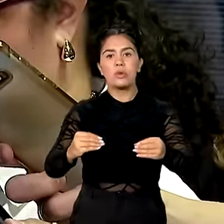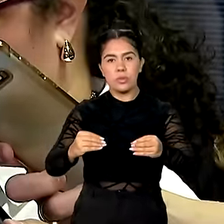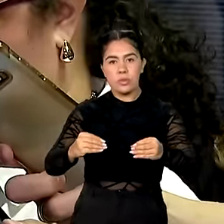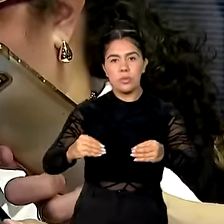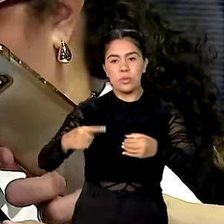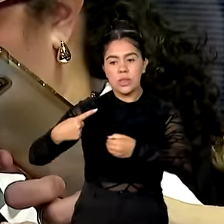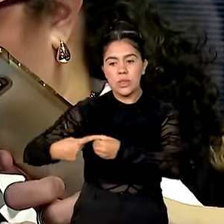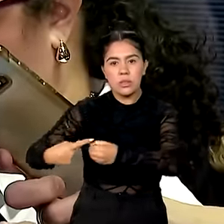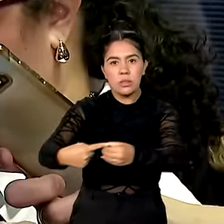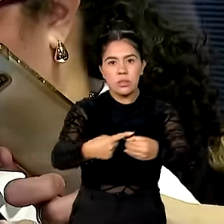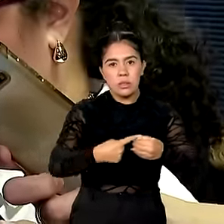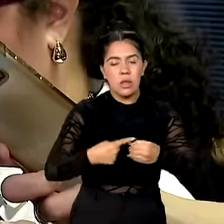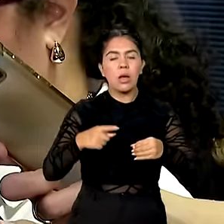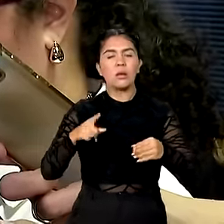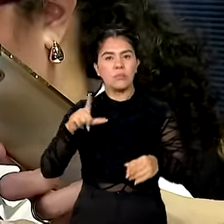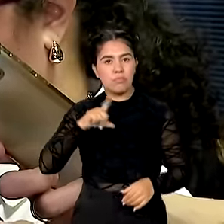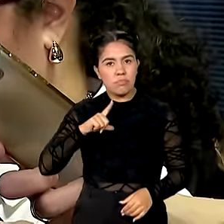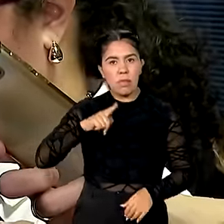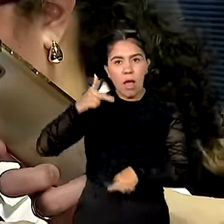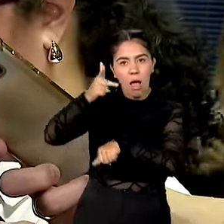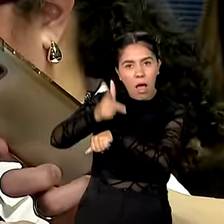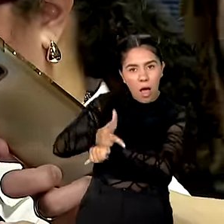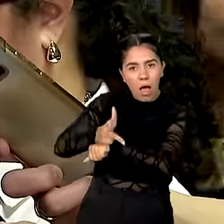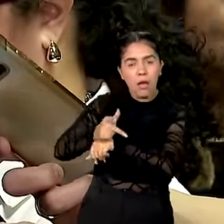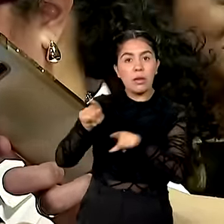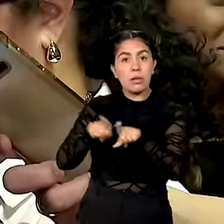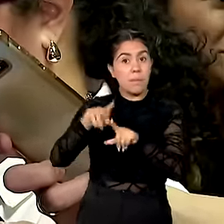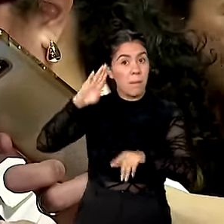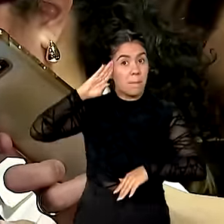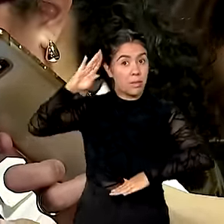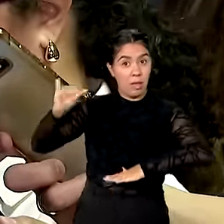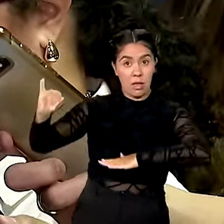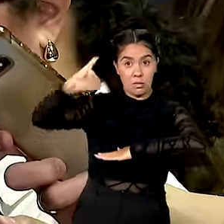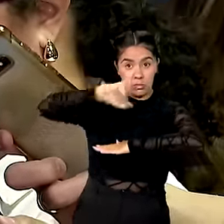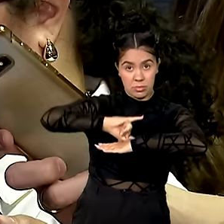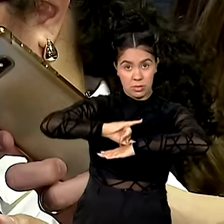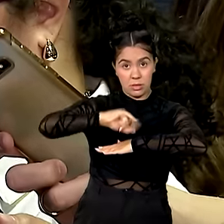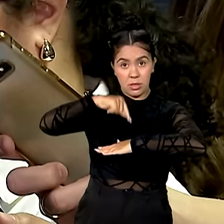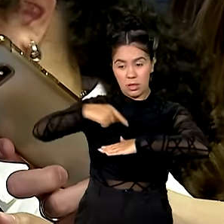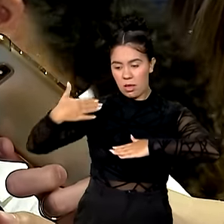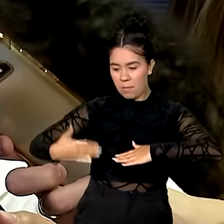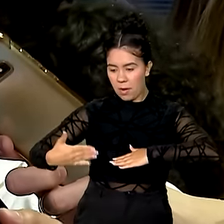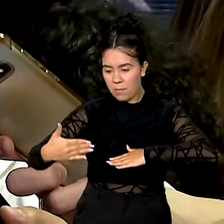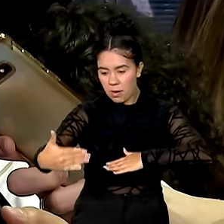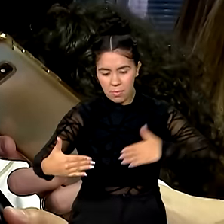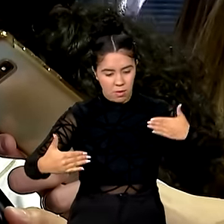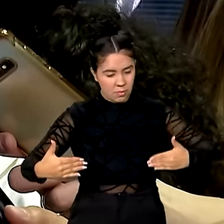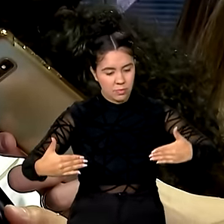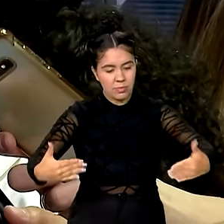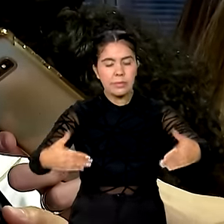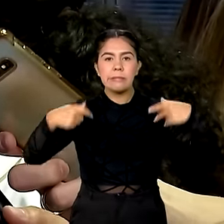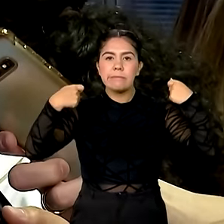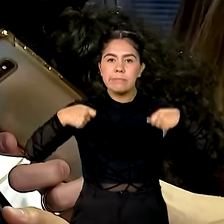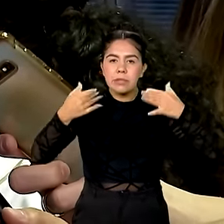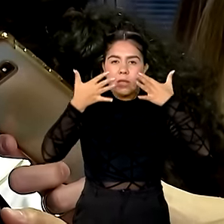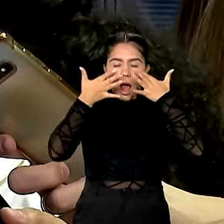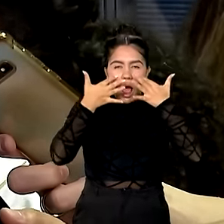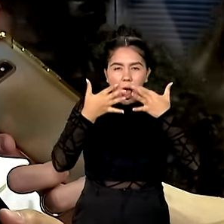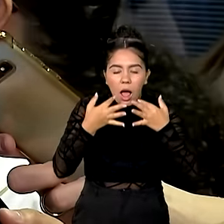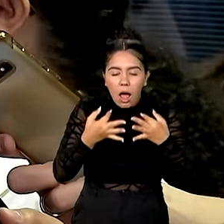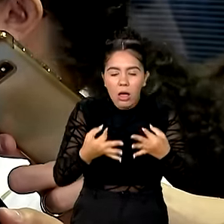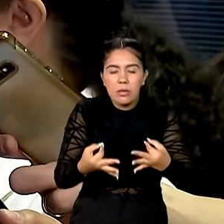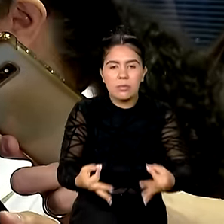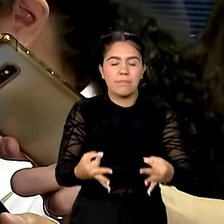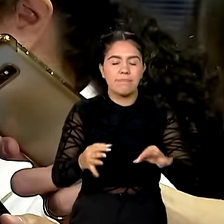contempladas com câmeras e aquela região central, ali na esplanada dos ministérios, é uma região que merece a nossa atenção, merece uma